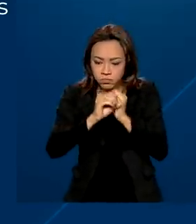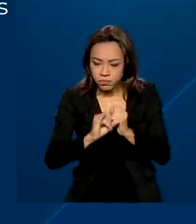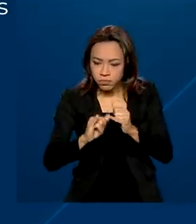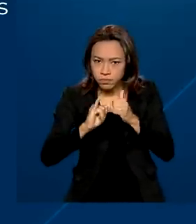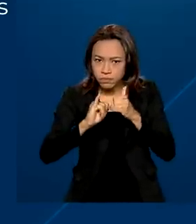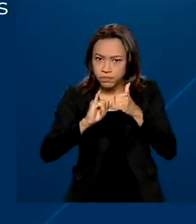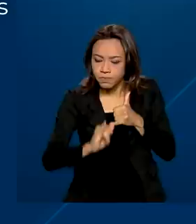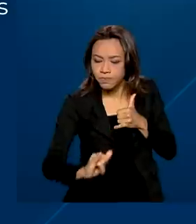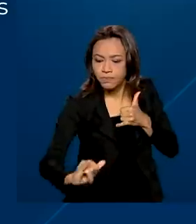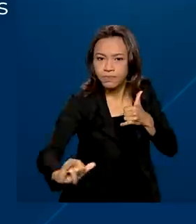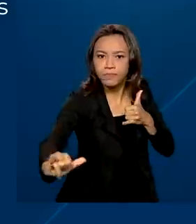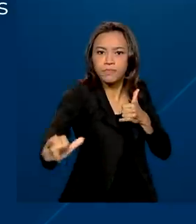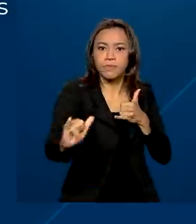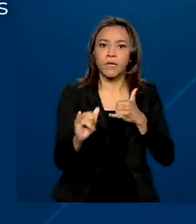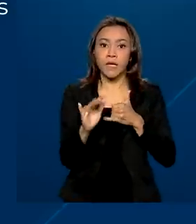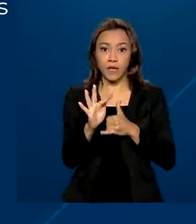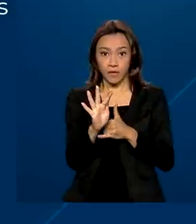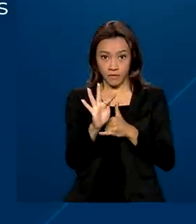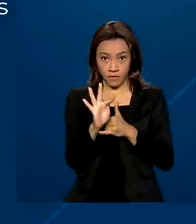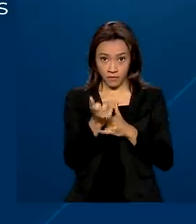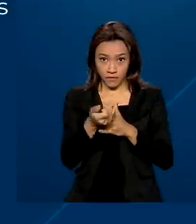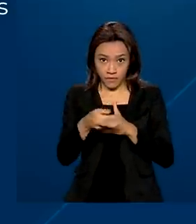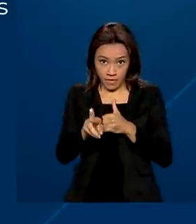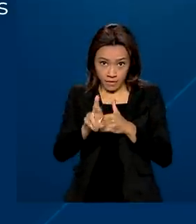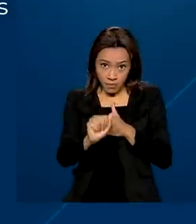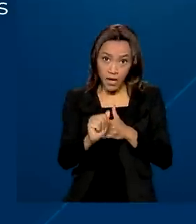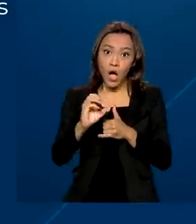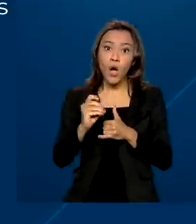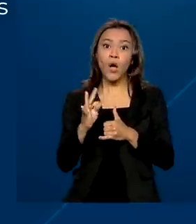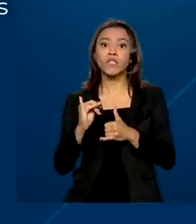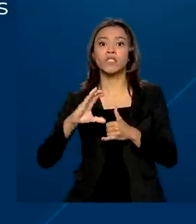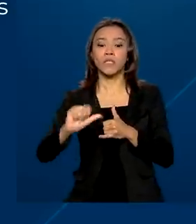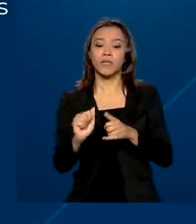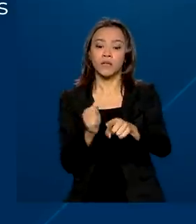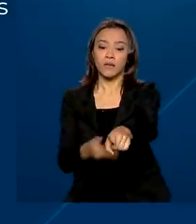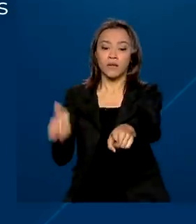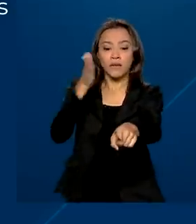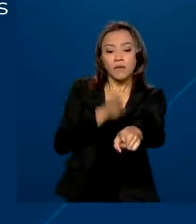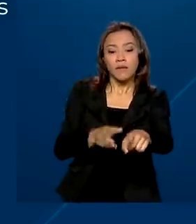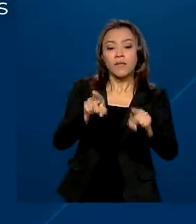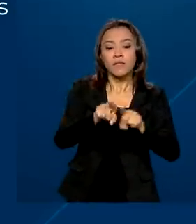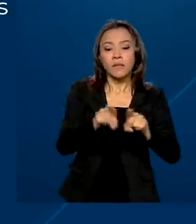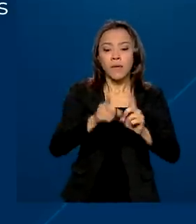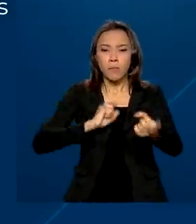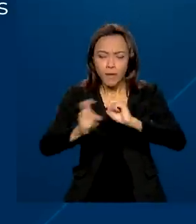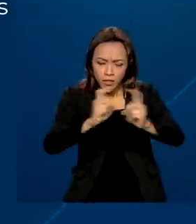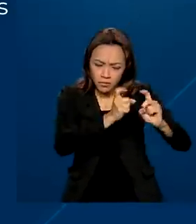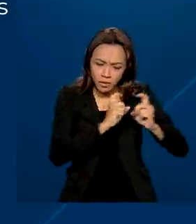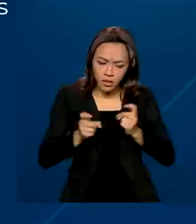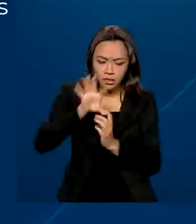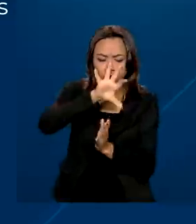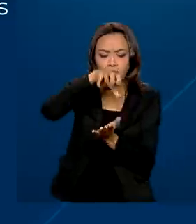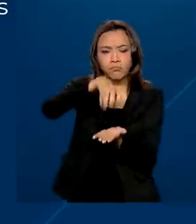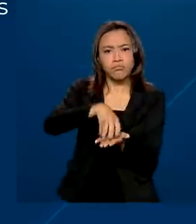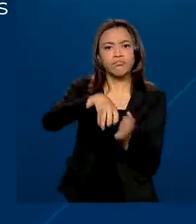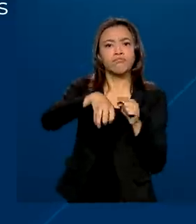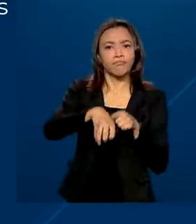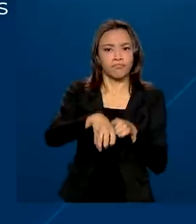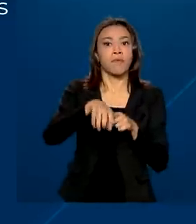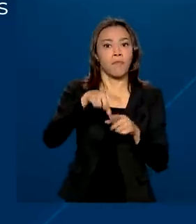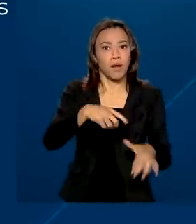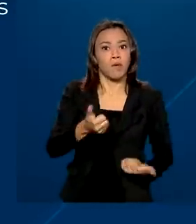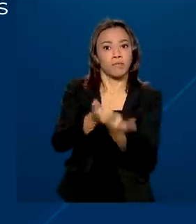ótica no norte do país e a construção da rede privativa de comunicação da Administração Pública Federal para a